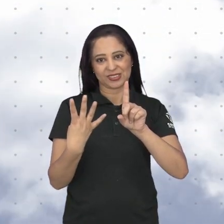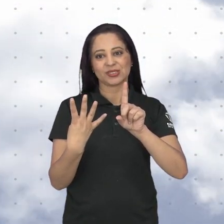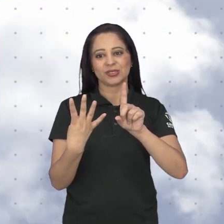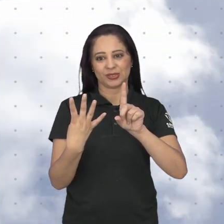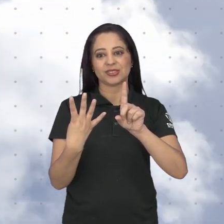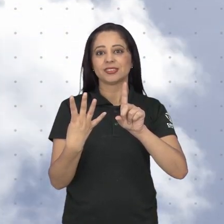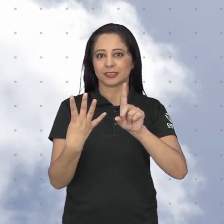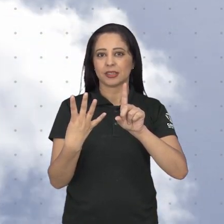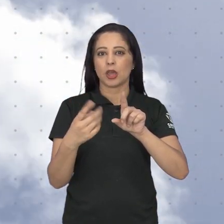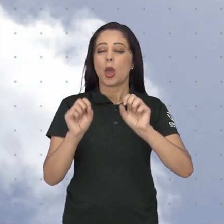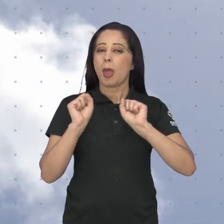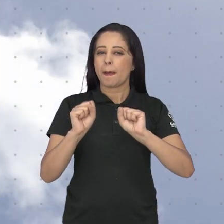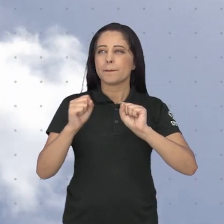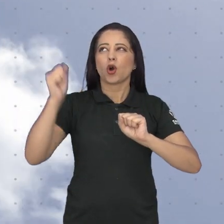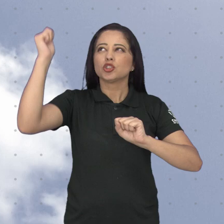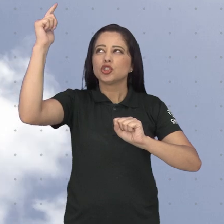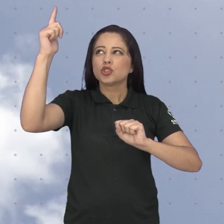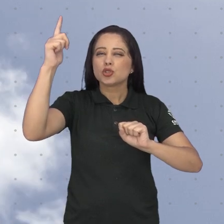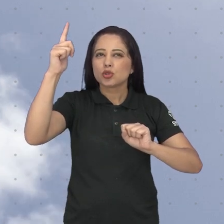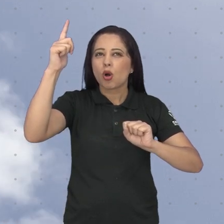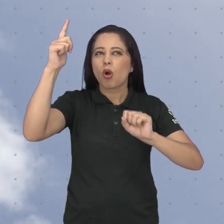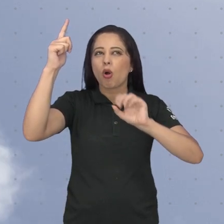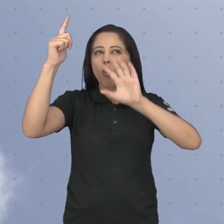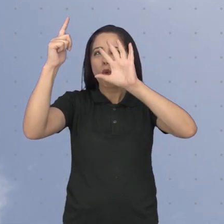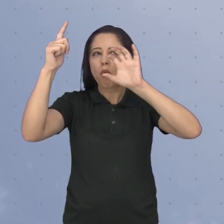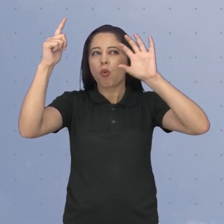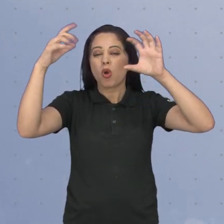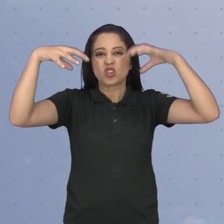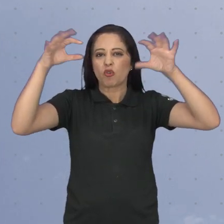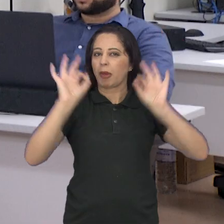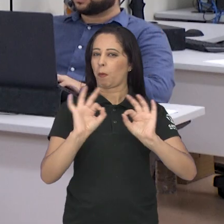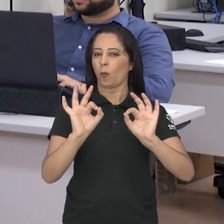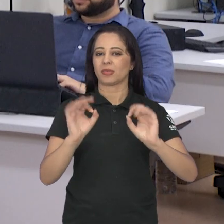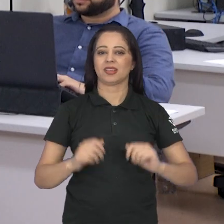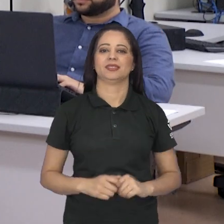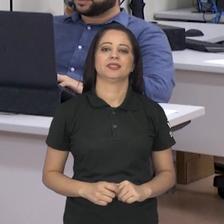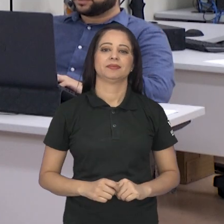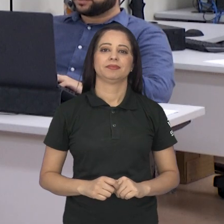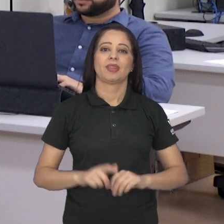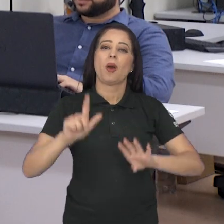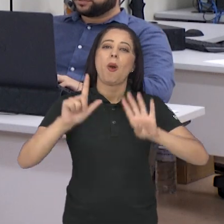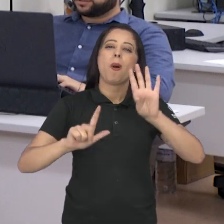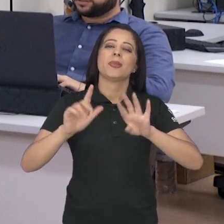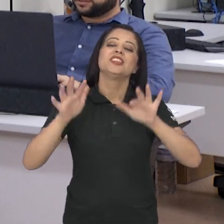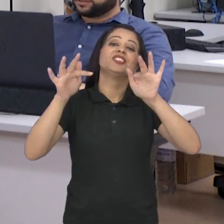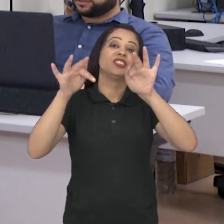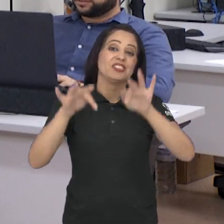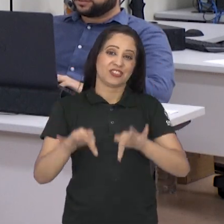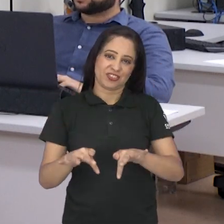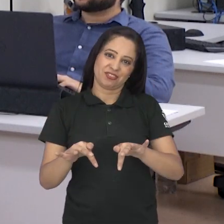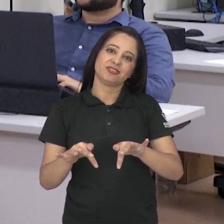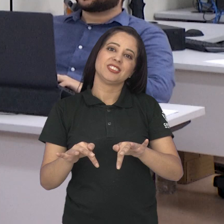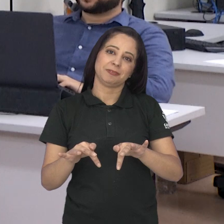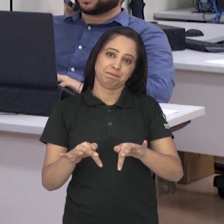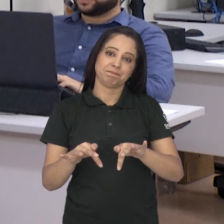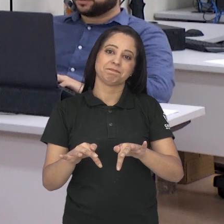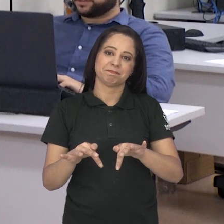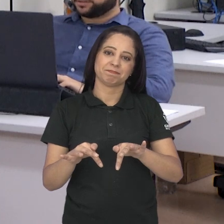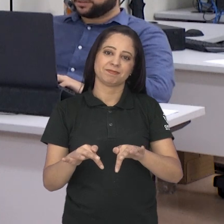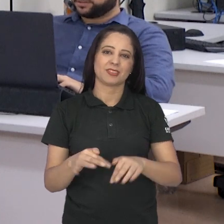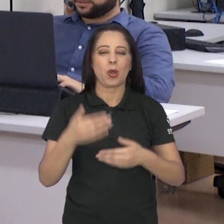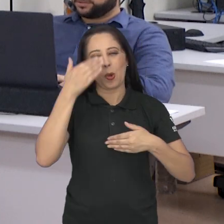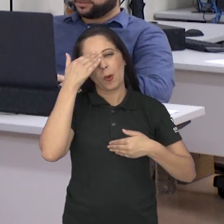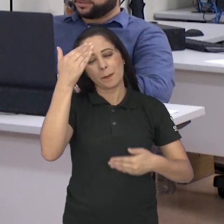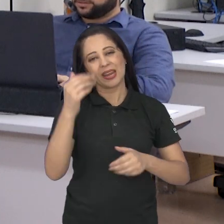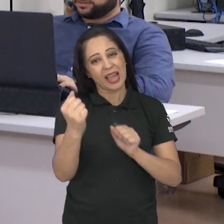graus com alguns períodos de sol e sem previsão de chuva. E assim a gente termina o Boletim Legislativo de hoje, pessoal.